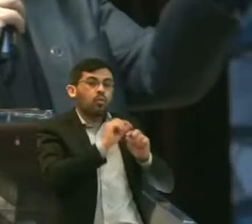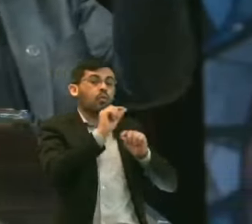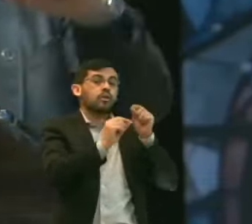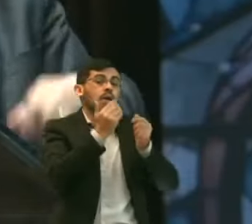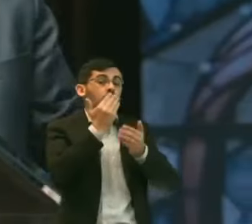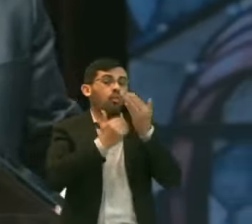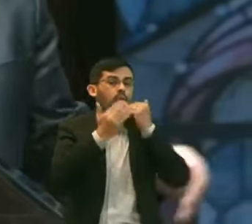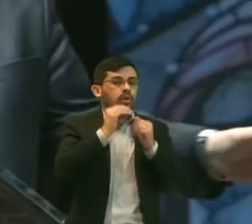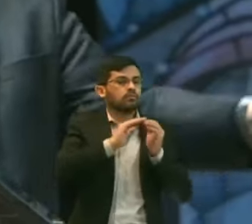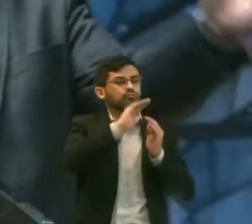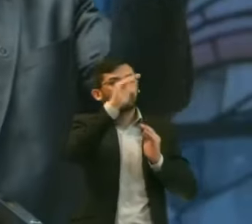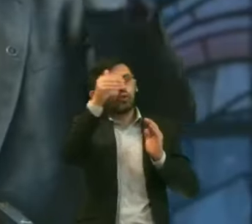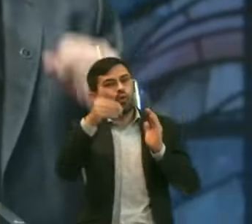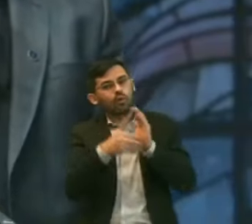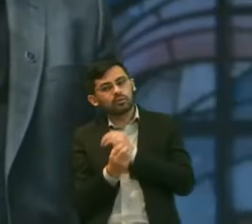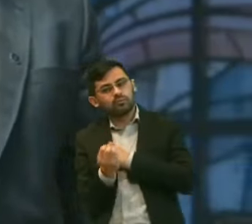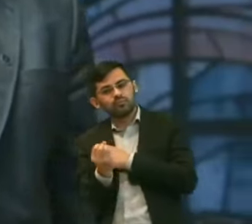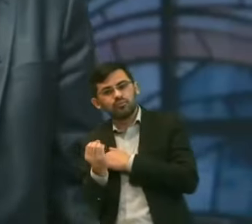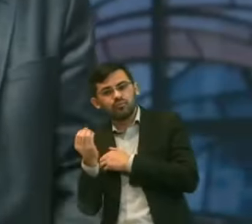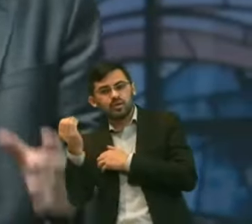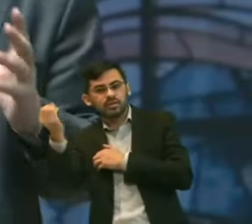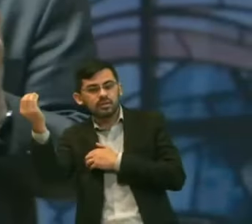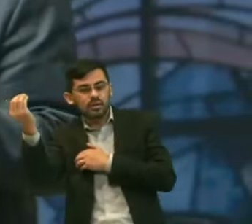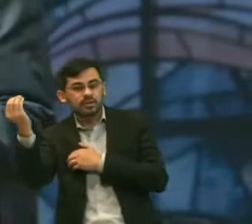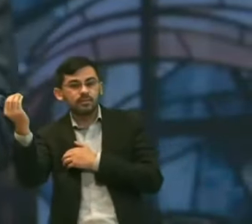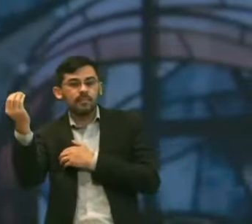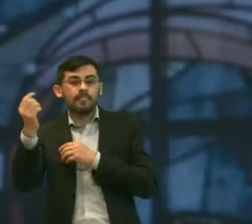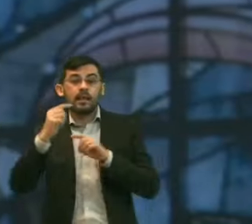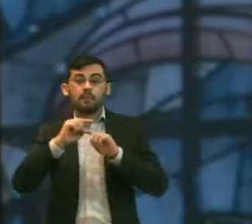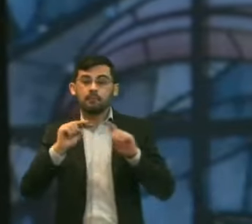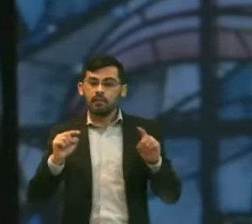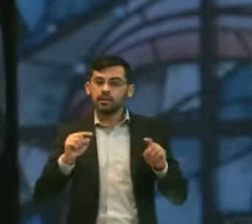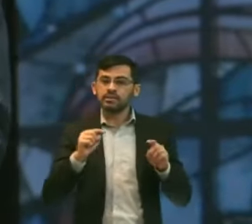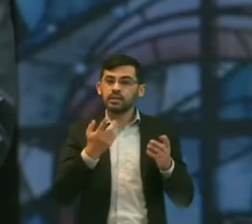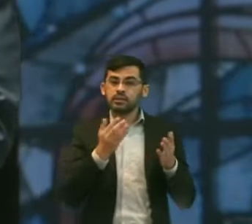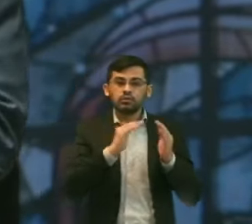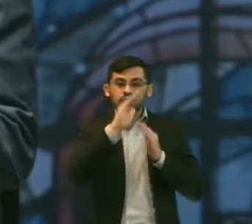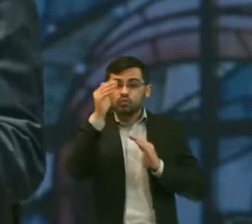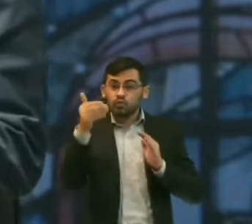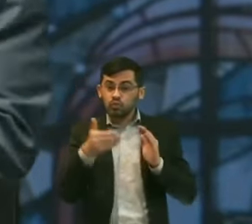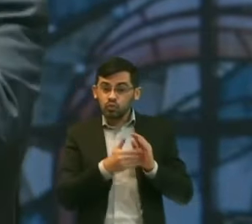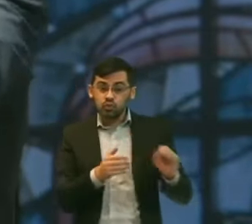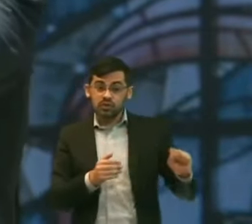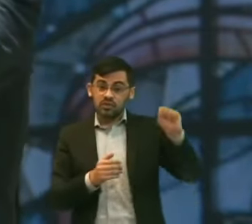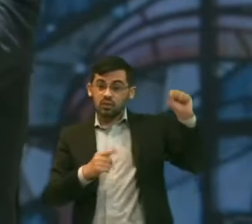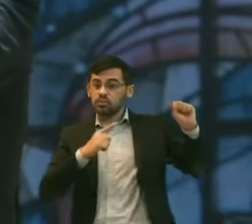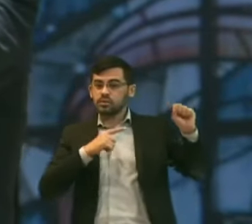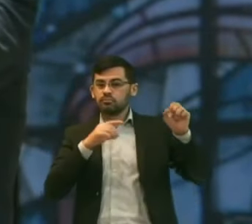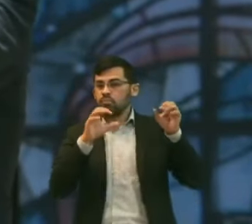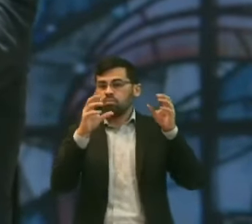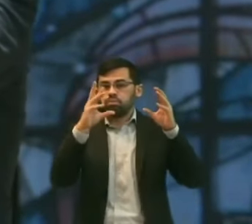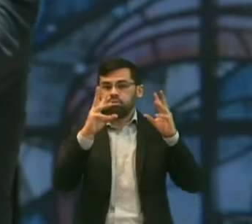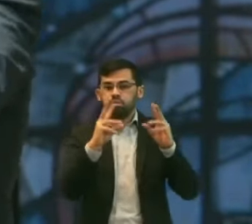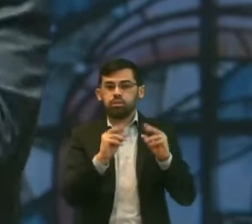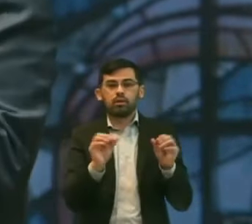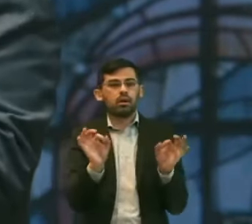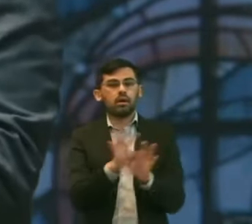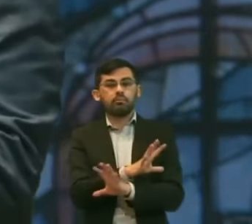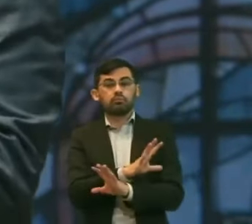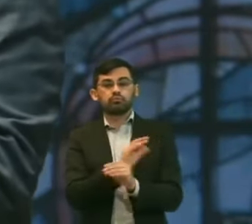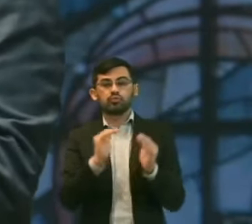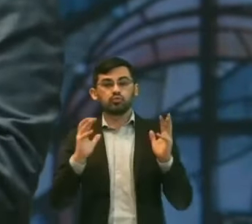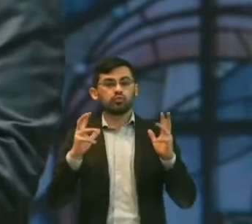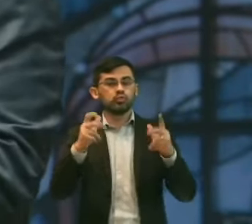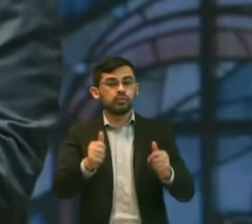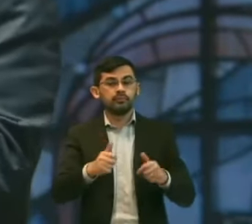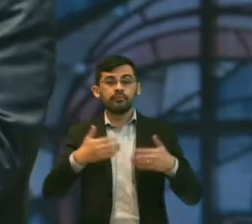comer Durante aquele lugar Durante aquela viagem E aquele Aquela provisão Já tinha acabado E então